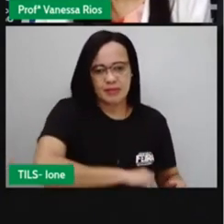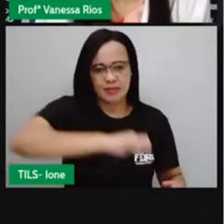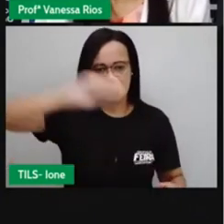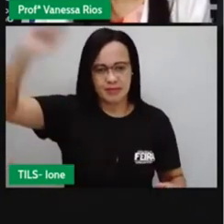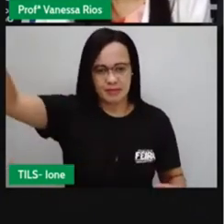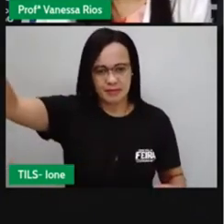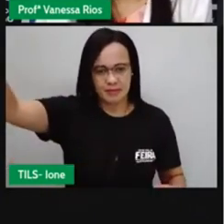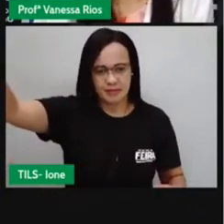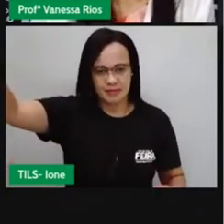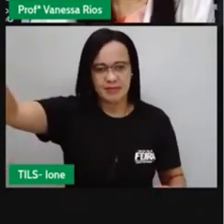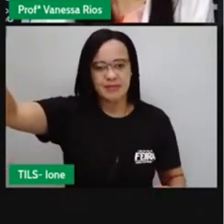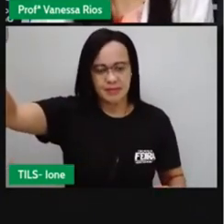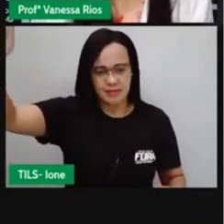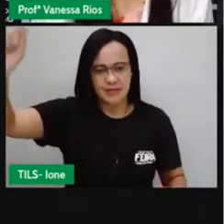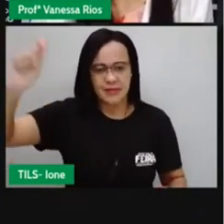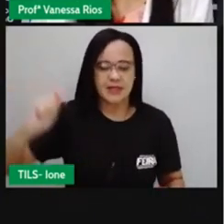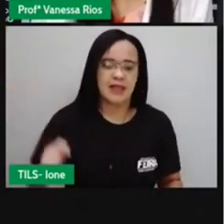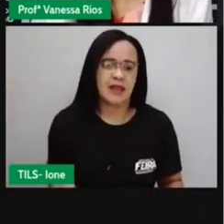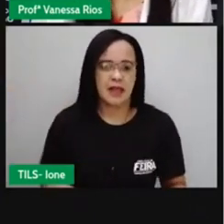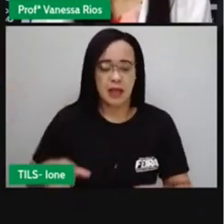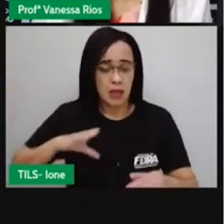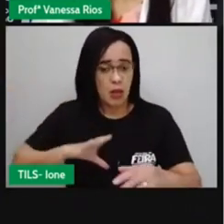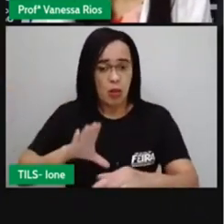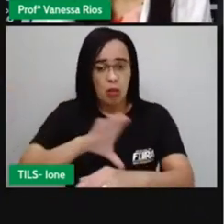fazia aí ao nosso país.